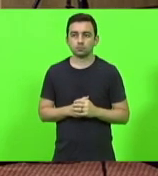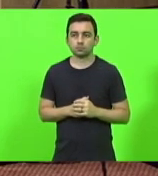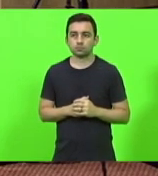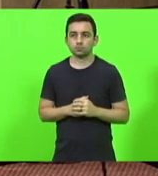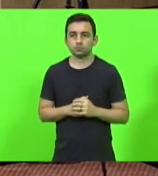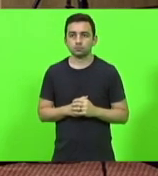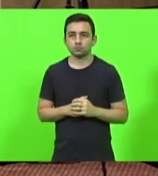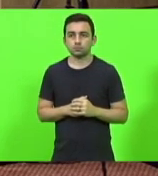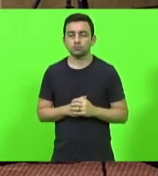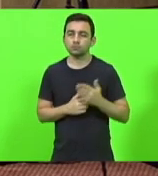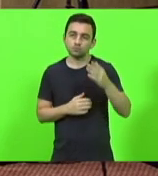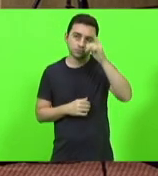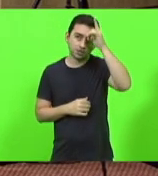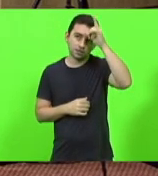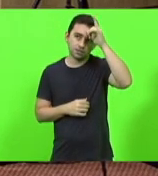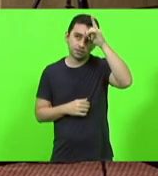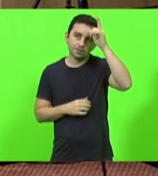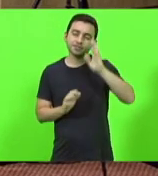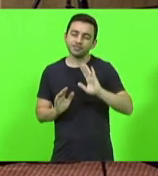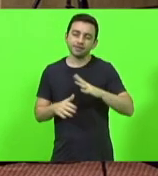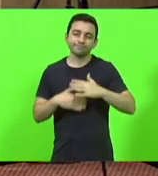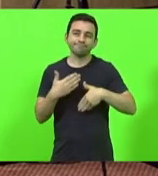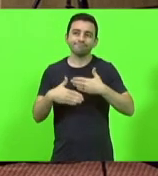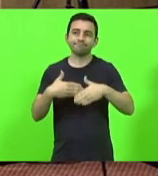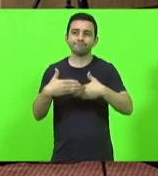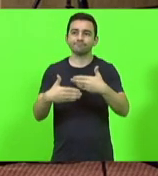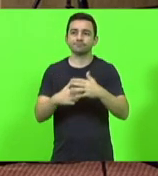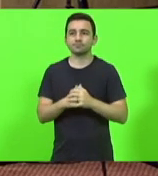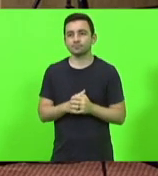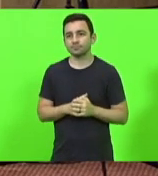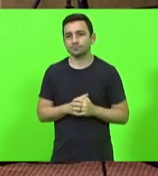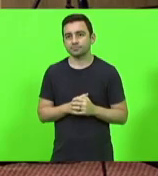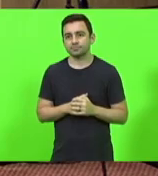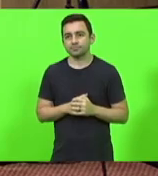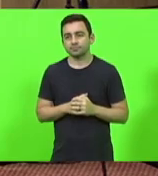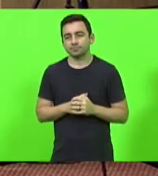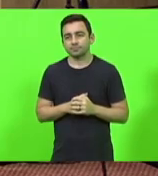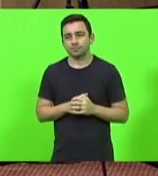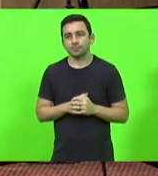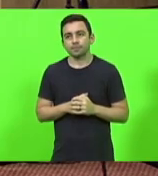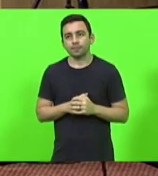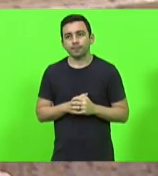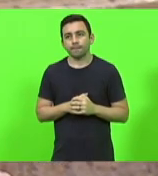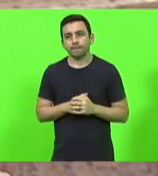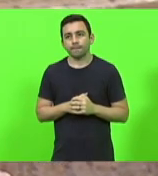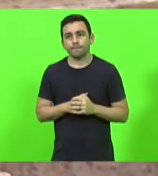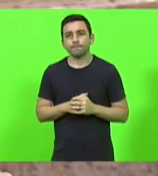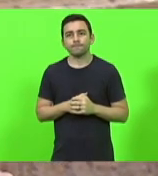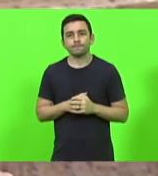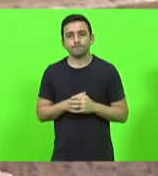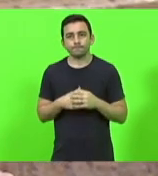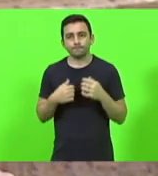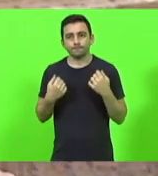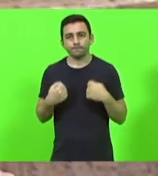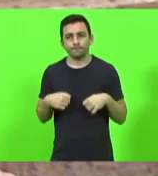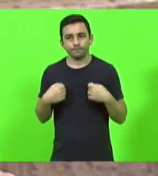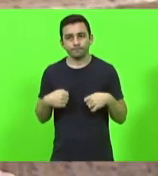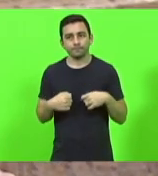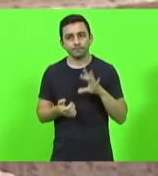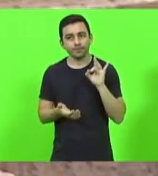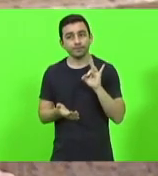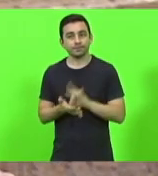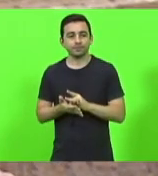o Sra. Lima já fez o encaminhamento aqui, mas nós temos que, só a fala realmente do